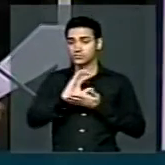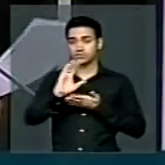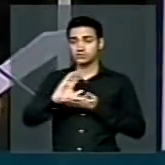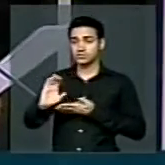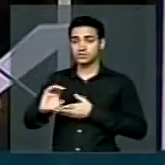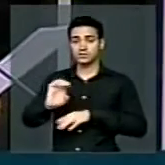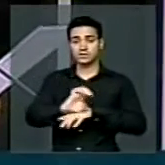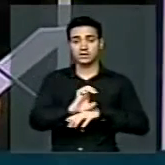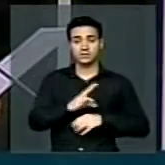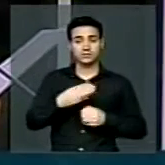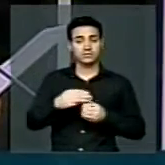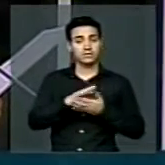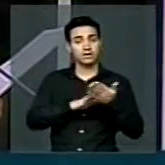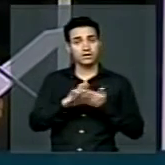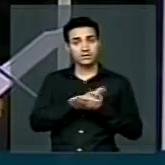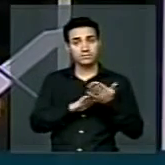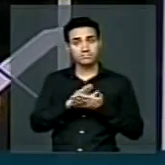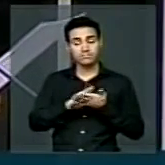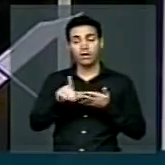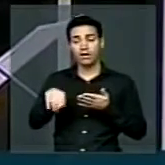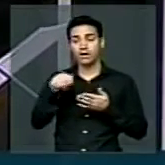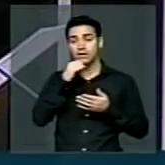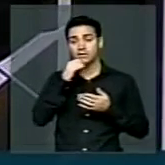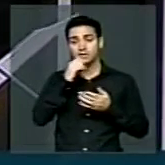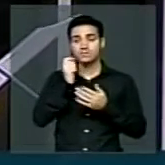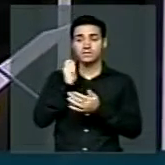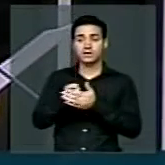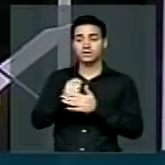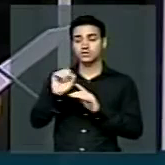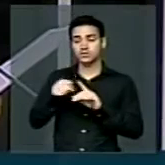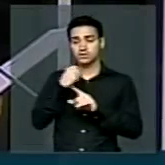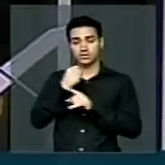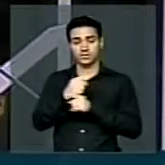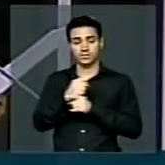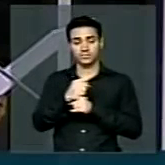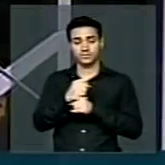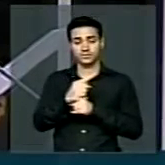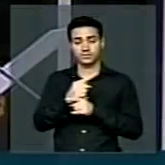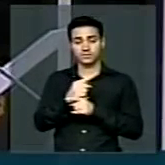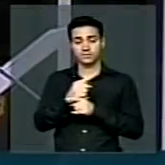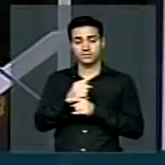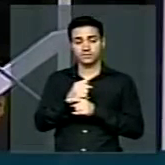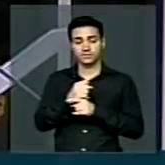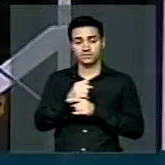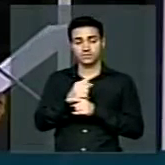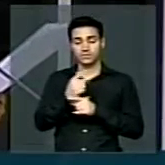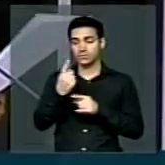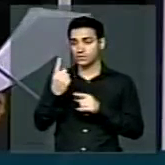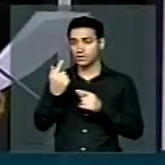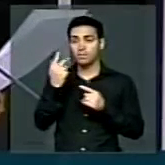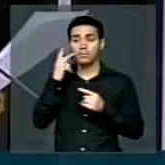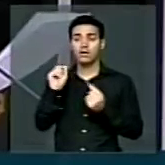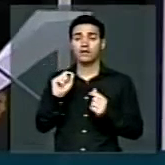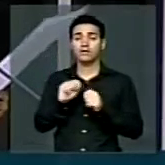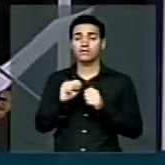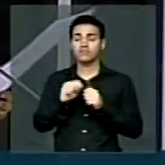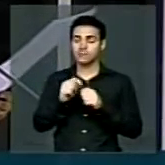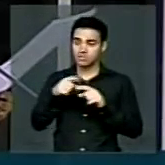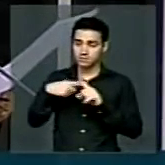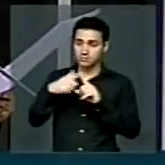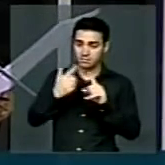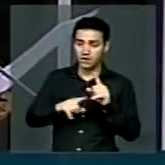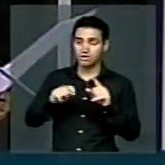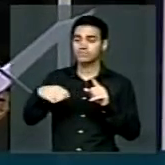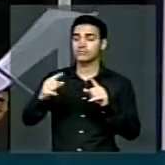federativos. É o que se dá com as chamadas contribuições sociais, cuja perenidade já não disfarça a natureza jurídica de tributo.